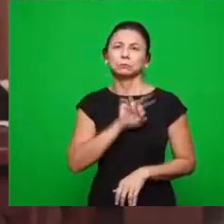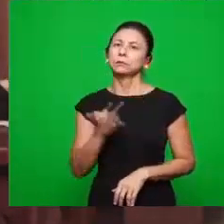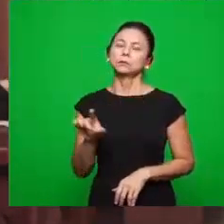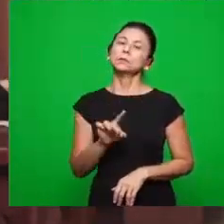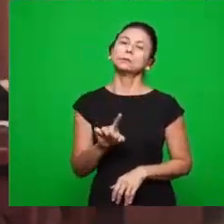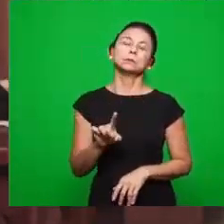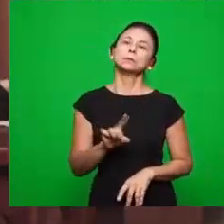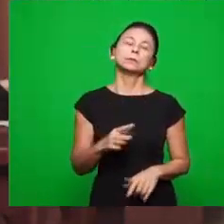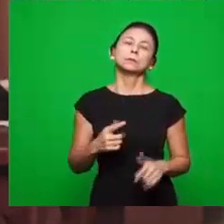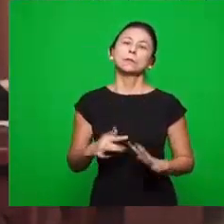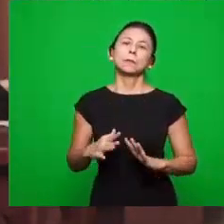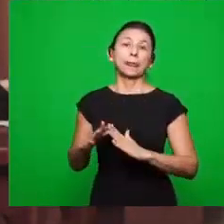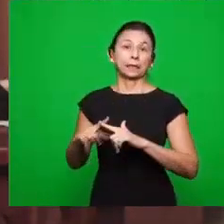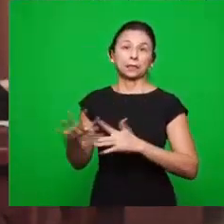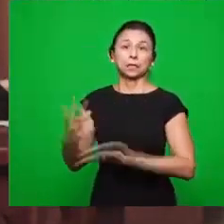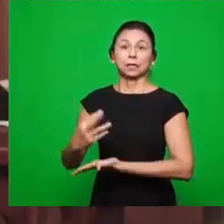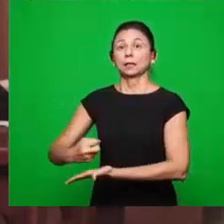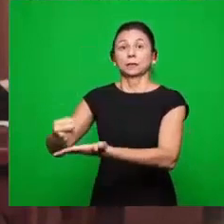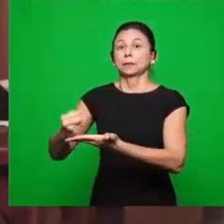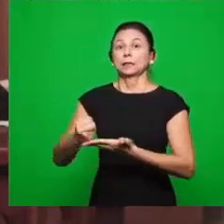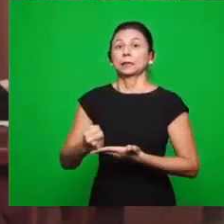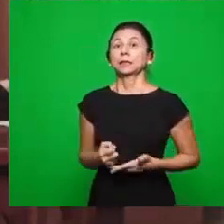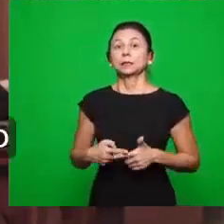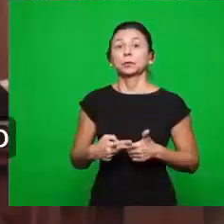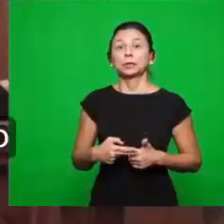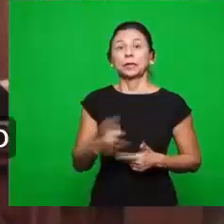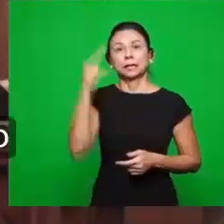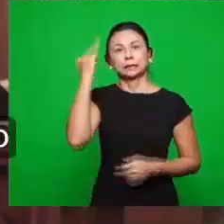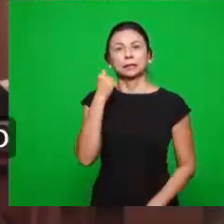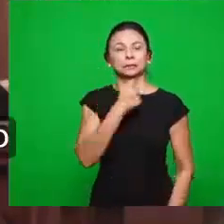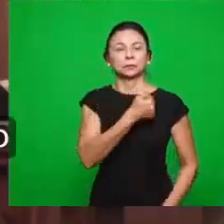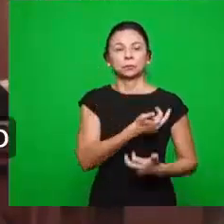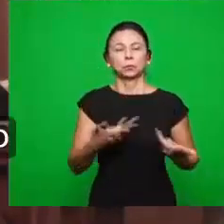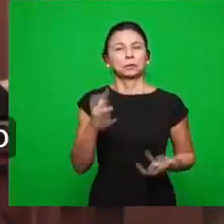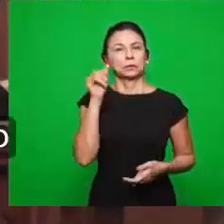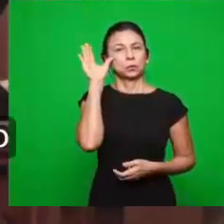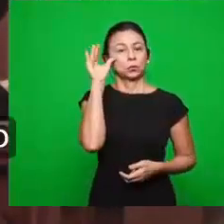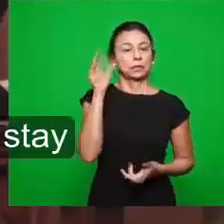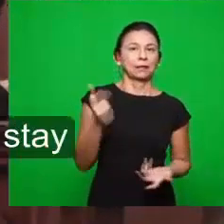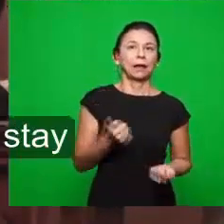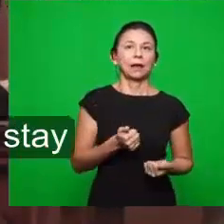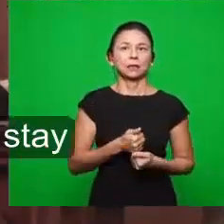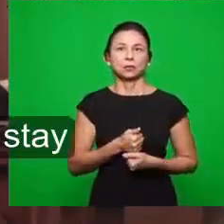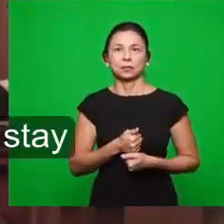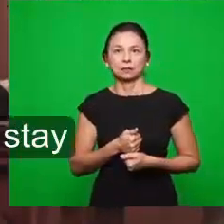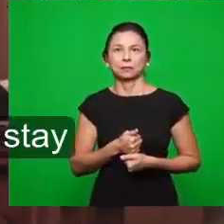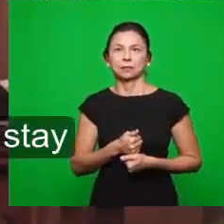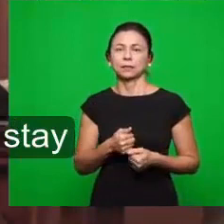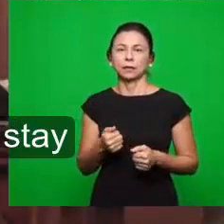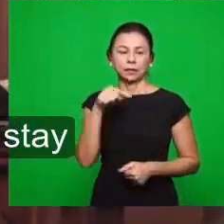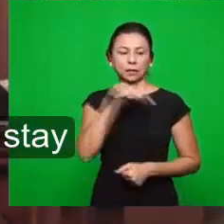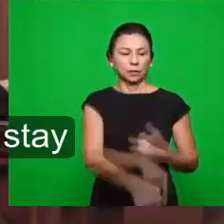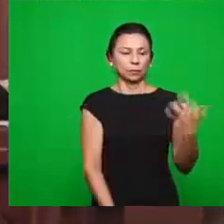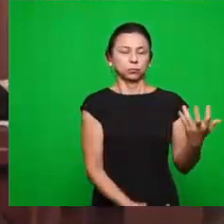vai ser arrebatada porque ela tem curiosidades. Ela conhece curiosidades. Ela sabe quem vai para o céu, quem vai para o